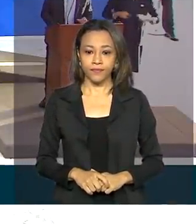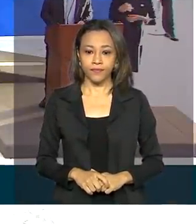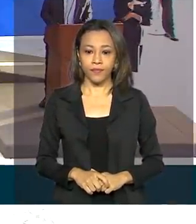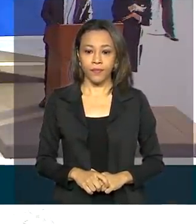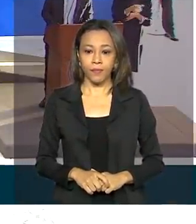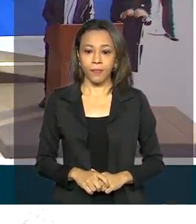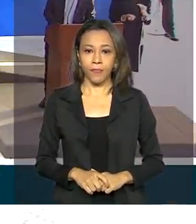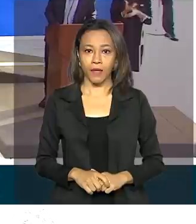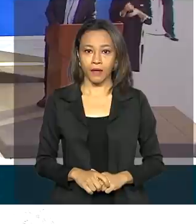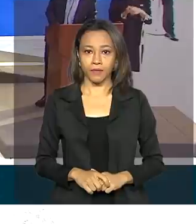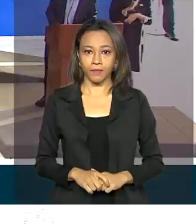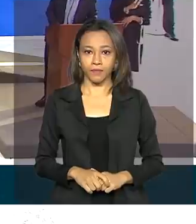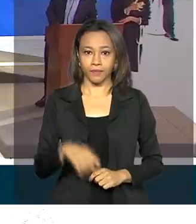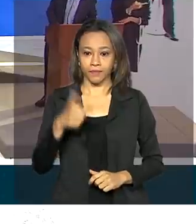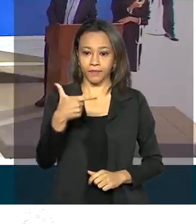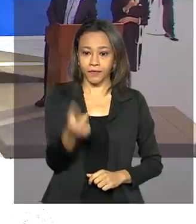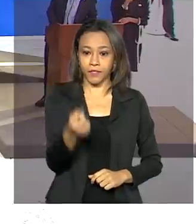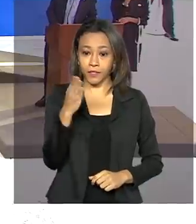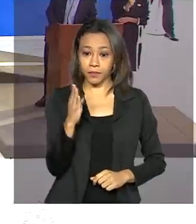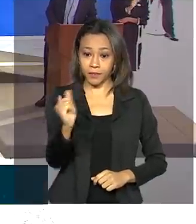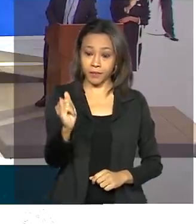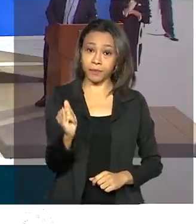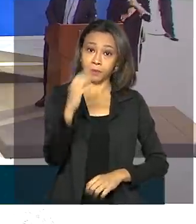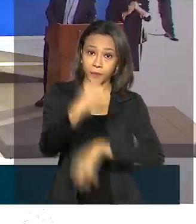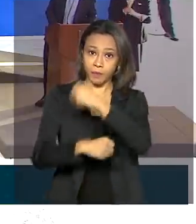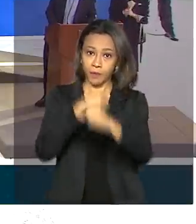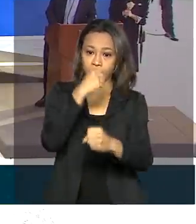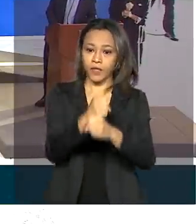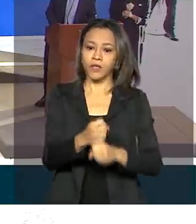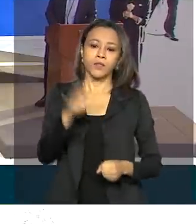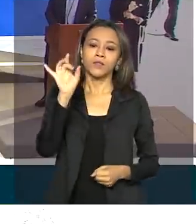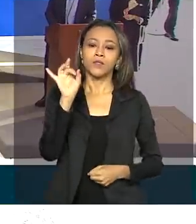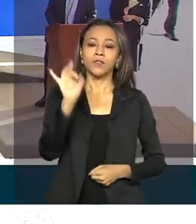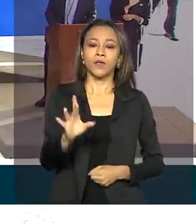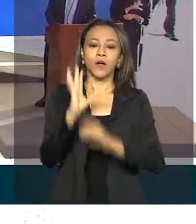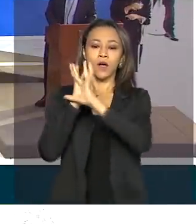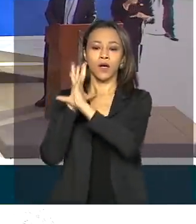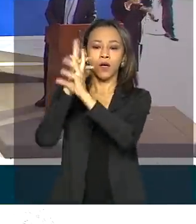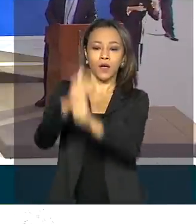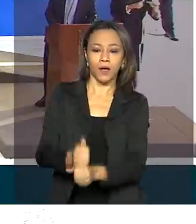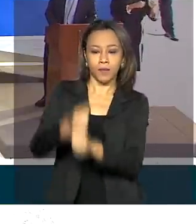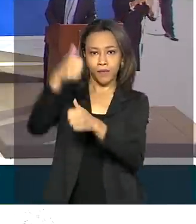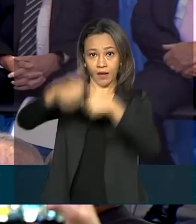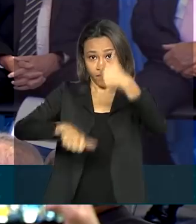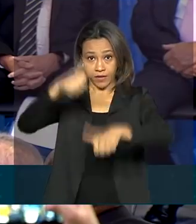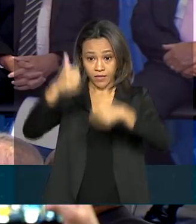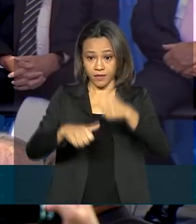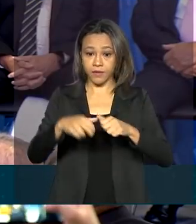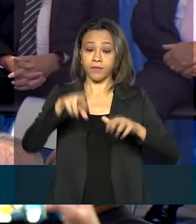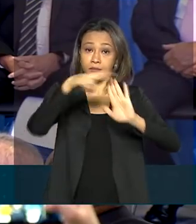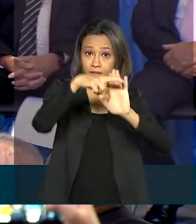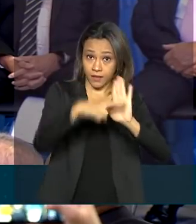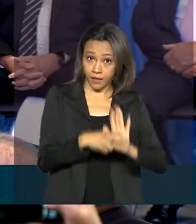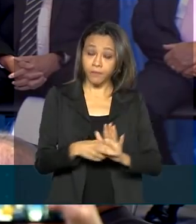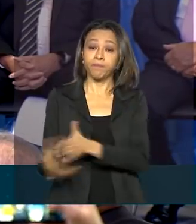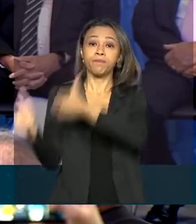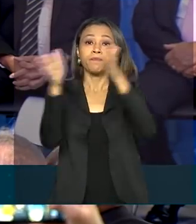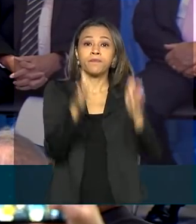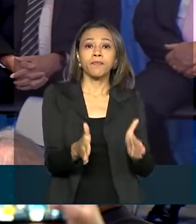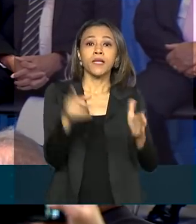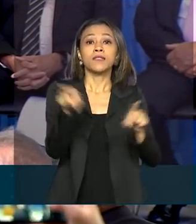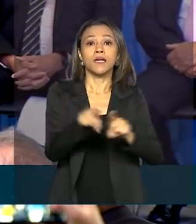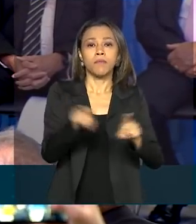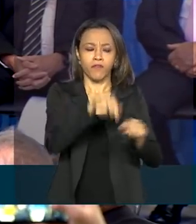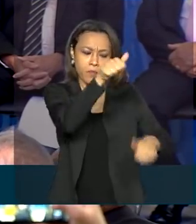20 bilhões por ano só da revisão dessas normas administrativas. Também foram alteradas